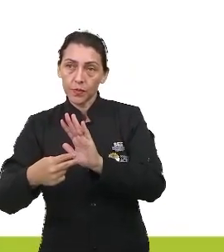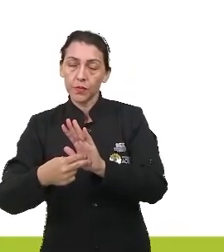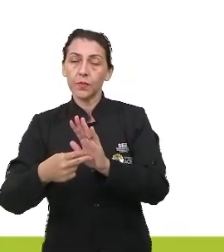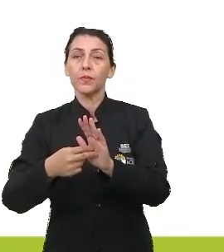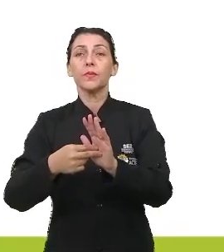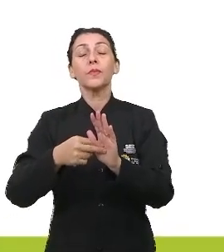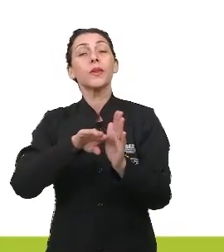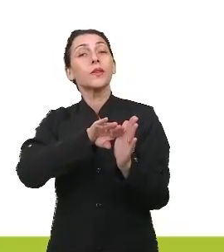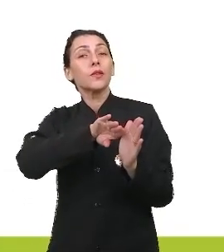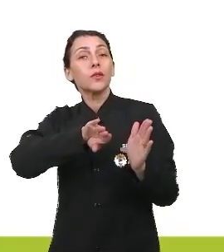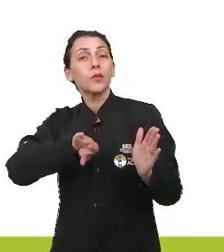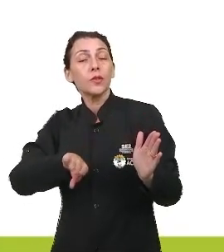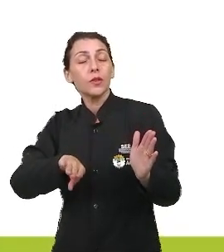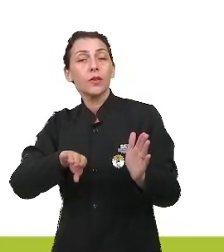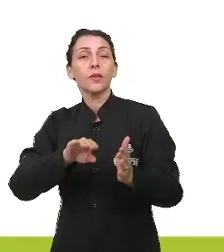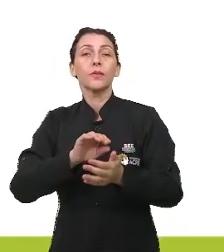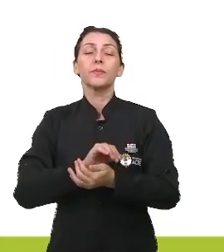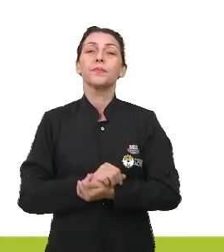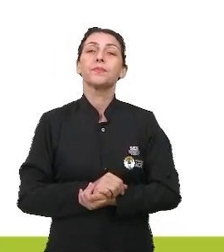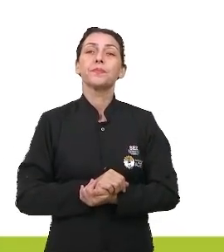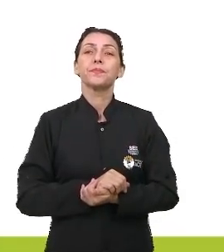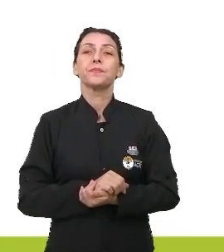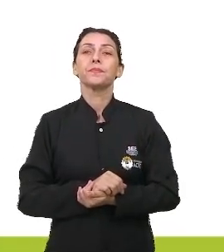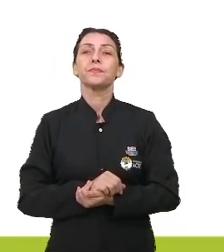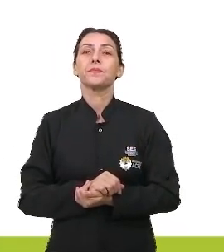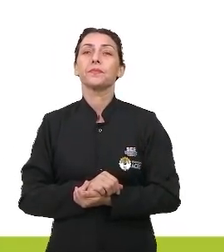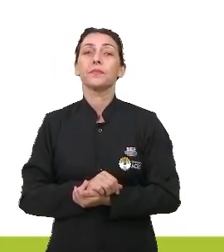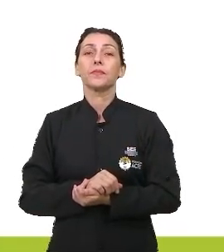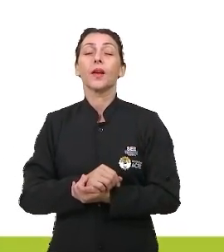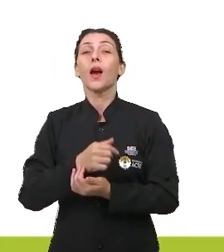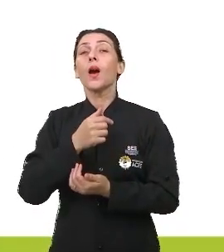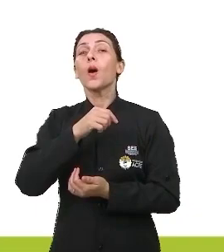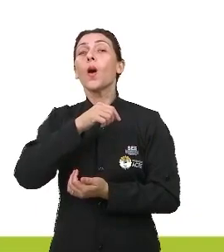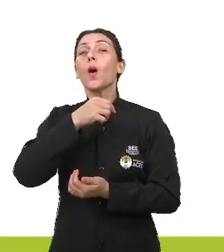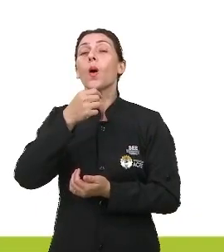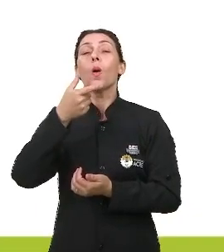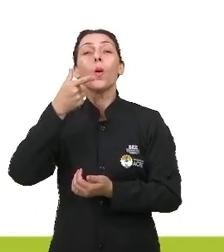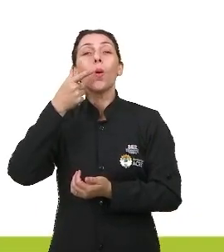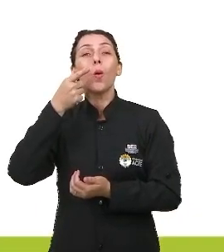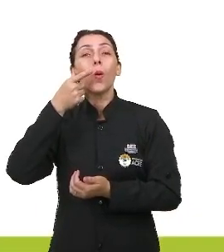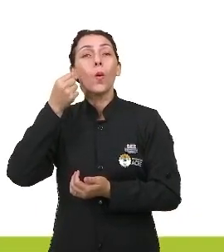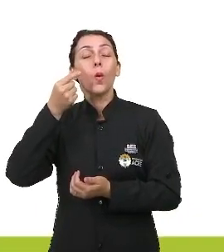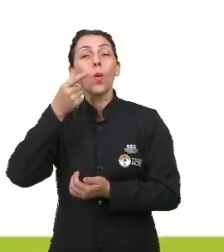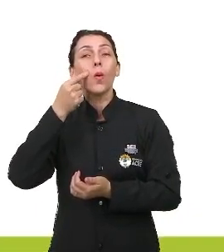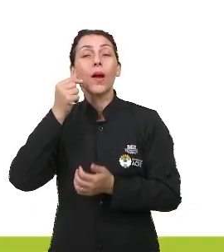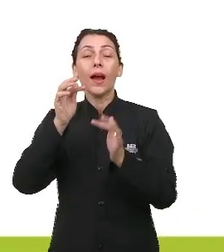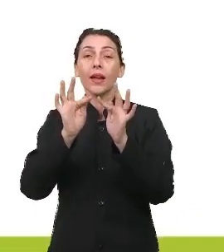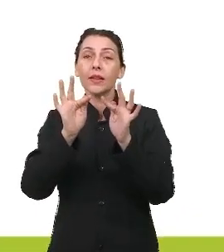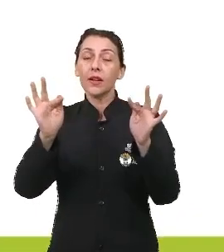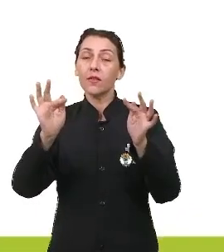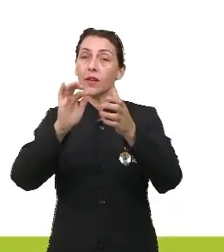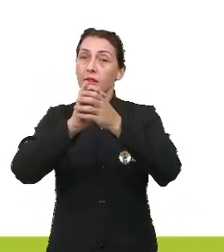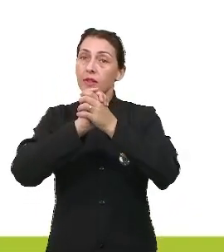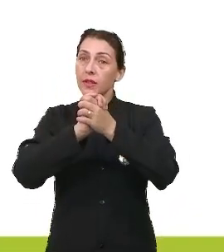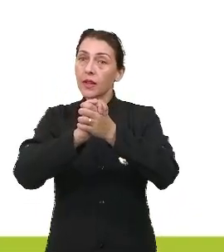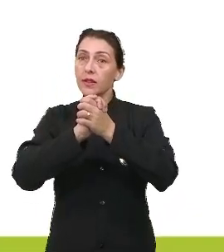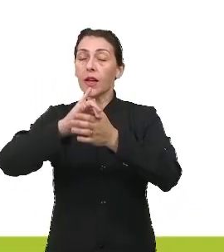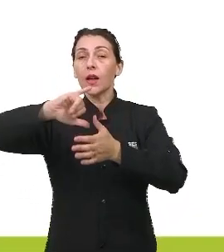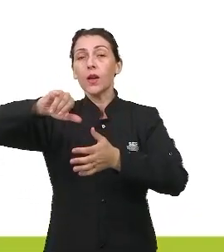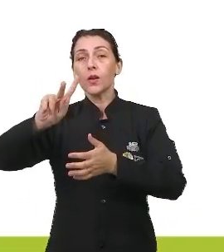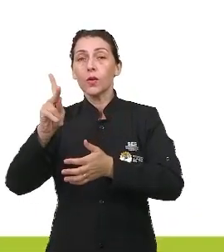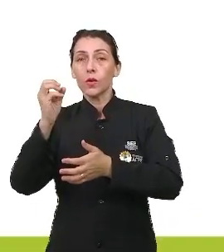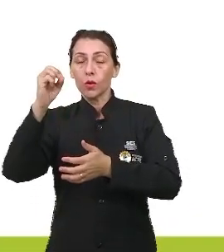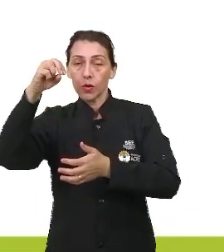excluem mutualmente. Para Garfield, a frase de saudação de John, da tirinha